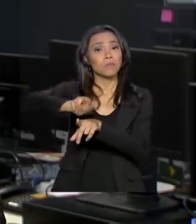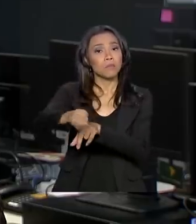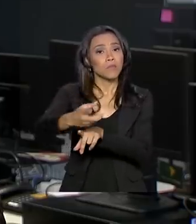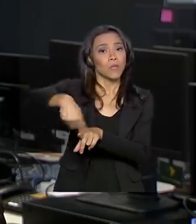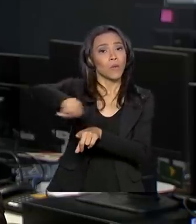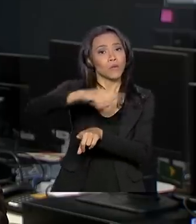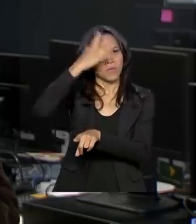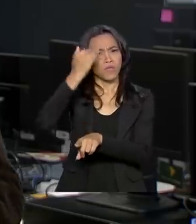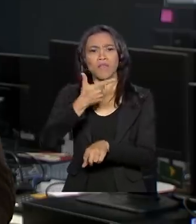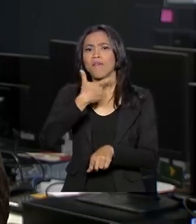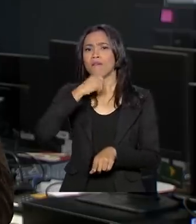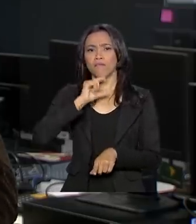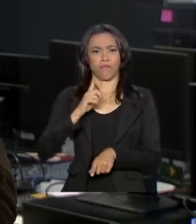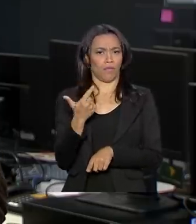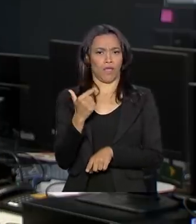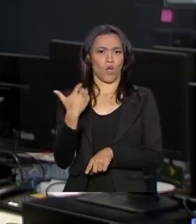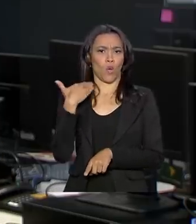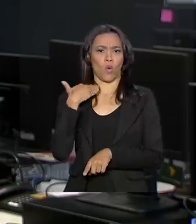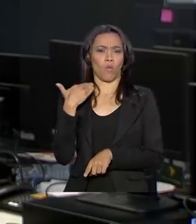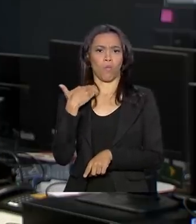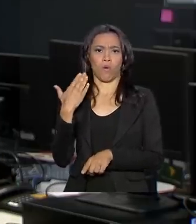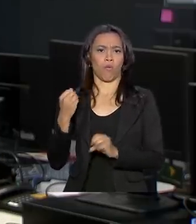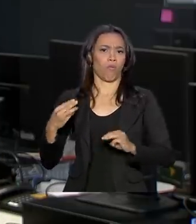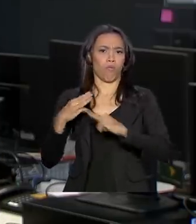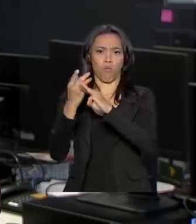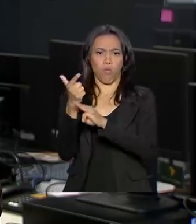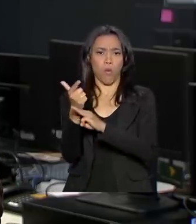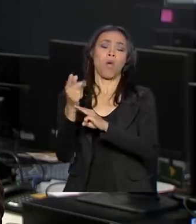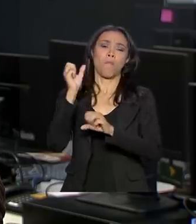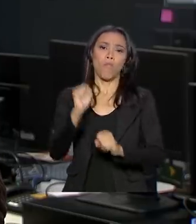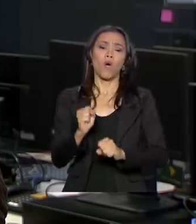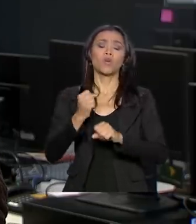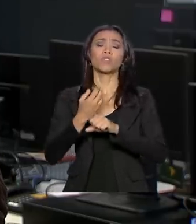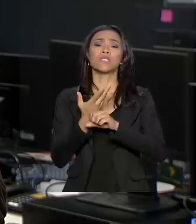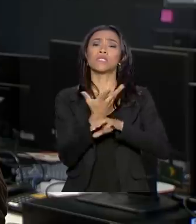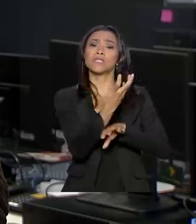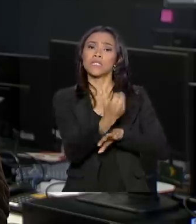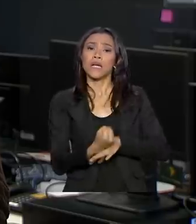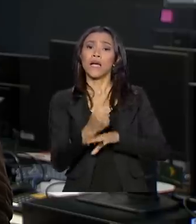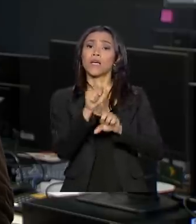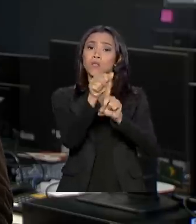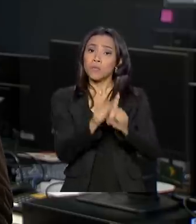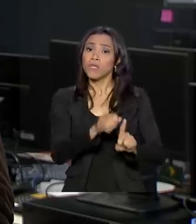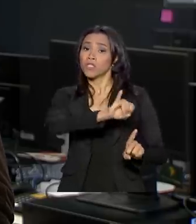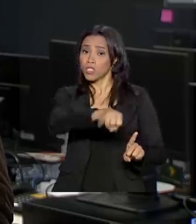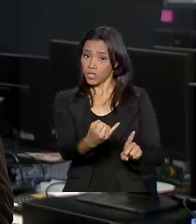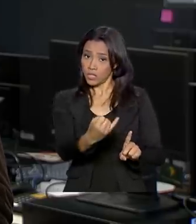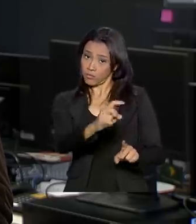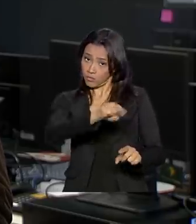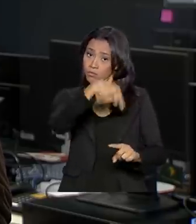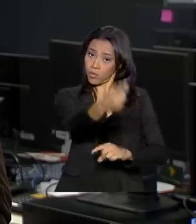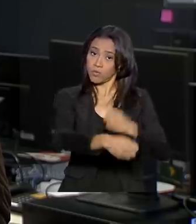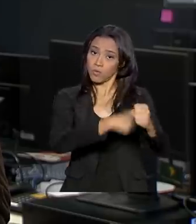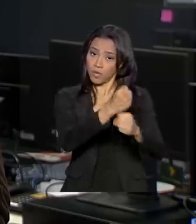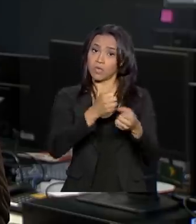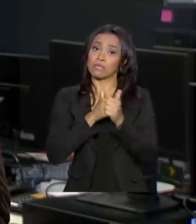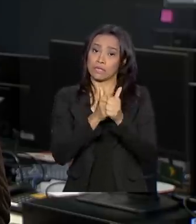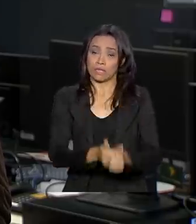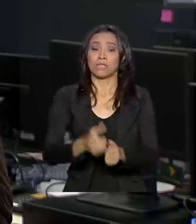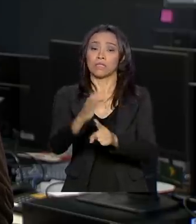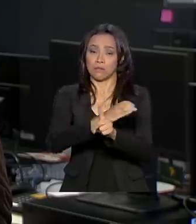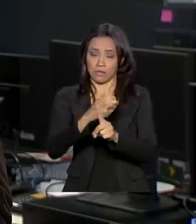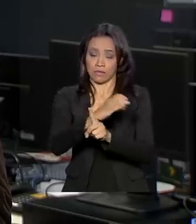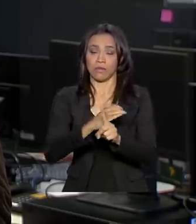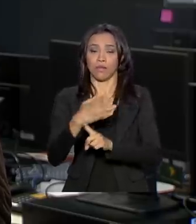possui conta na Caixa poderá realizar o saque a partir de janeiro do ano que vem, segundo o cronograma divulgado pelo